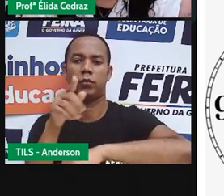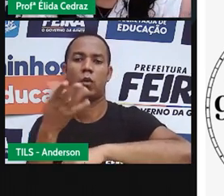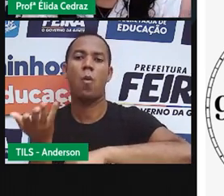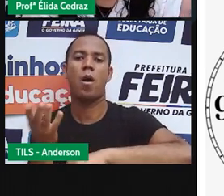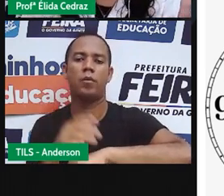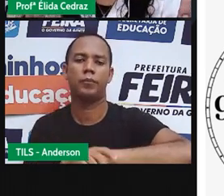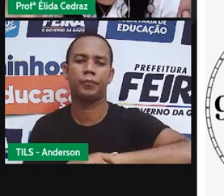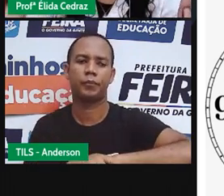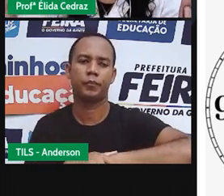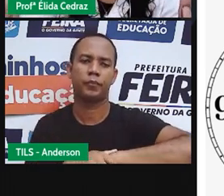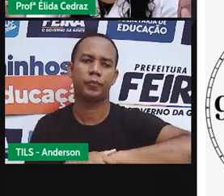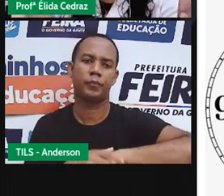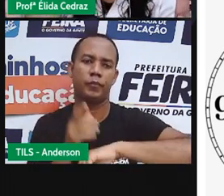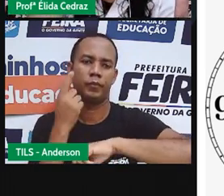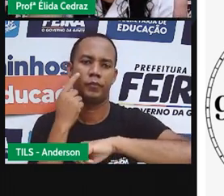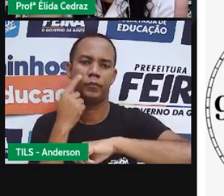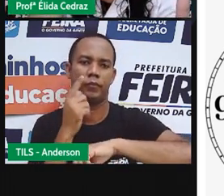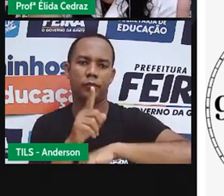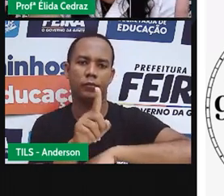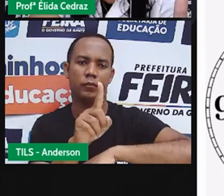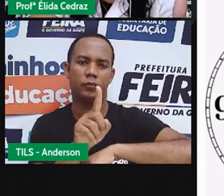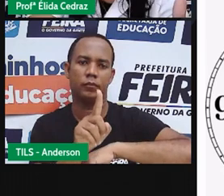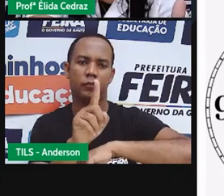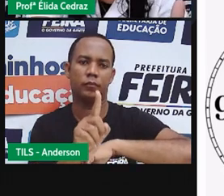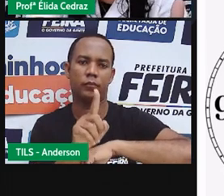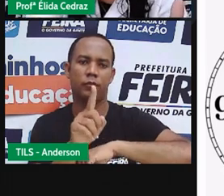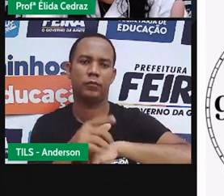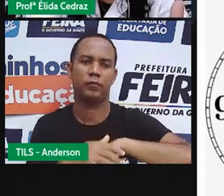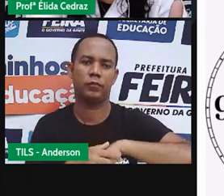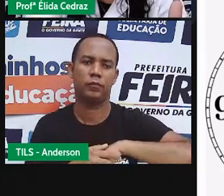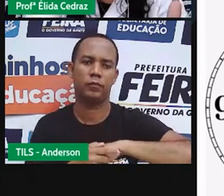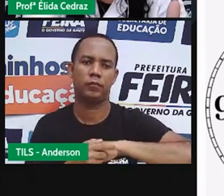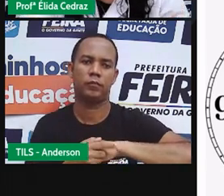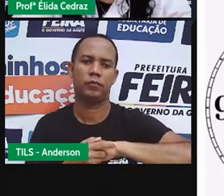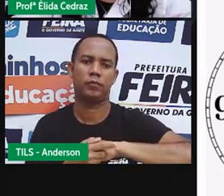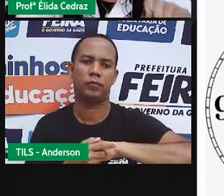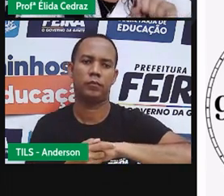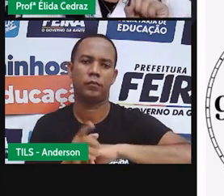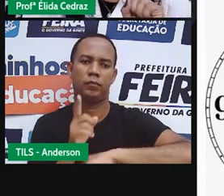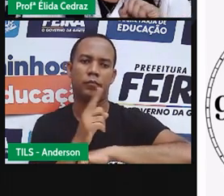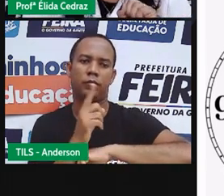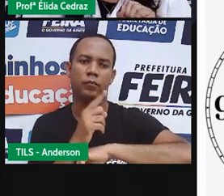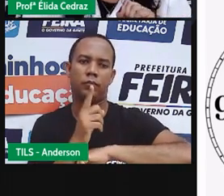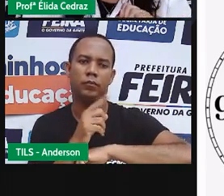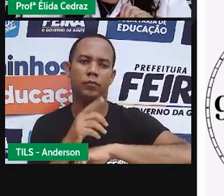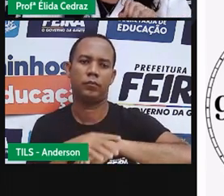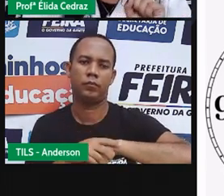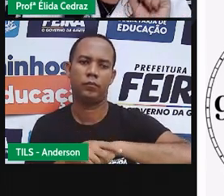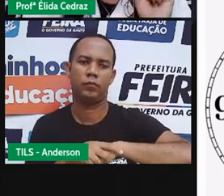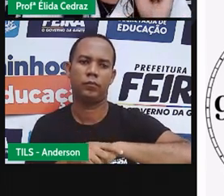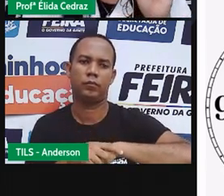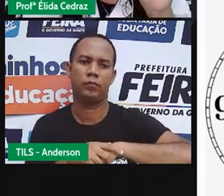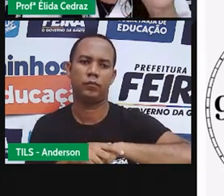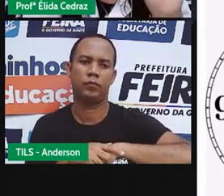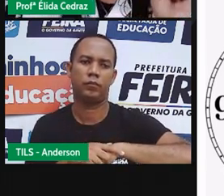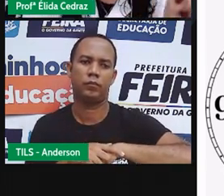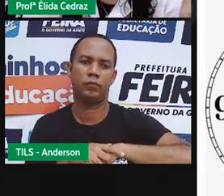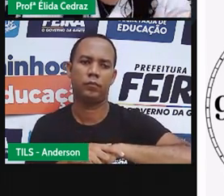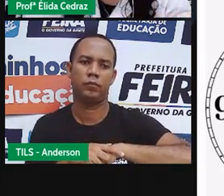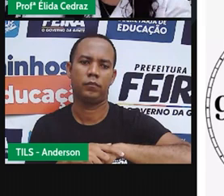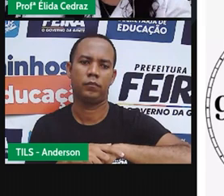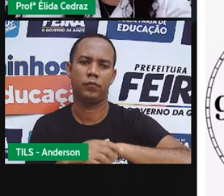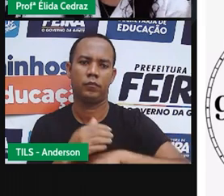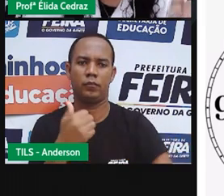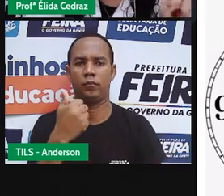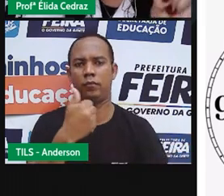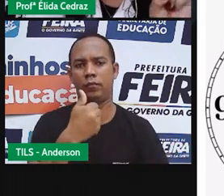doze, vai estar do lado esquerdo do relógio digital. O do ponteiro grande vai